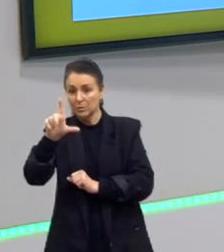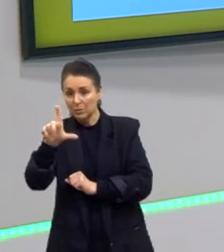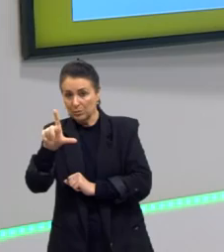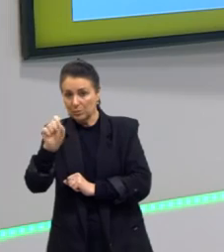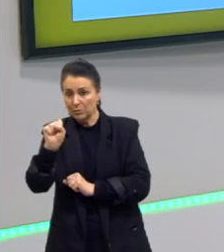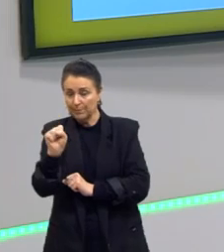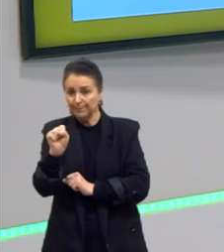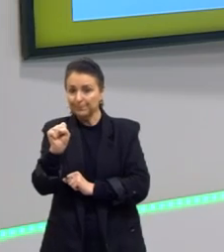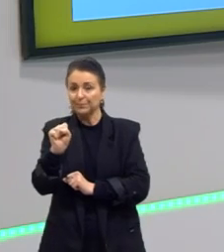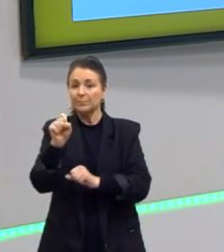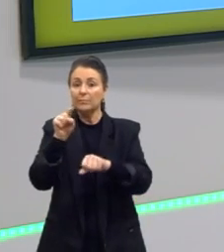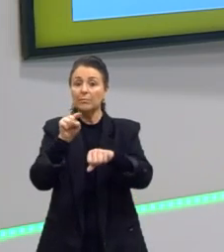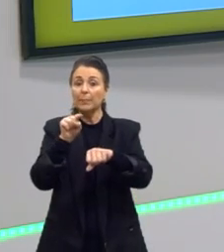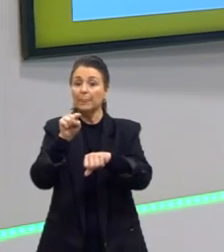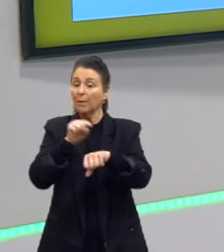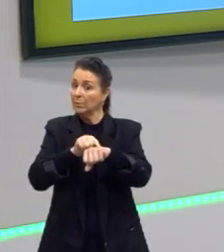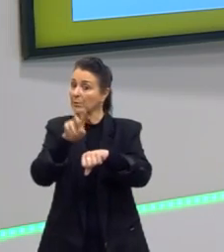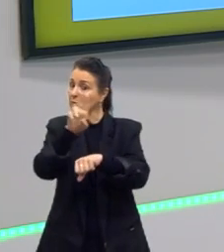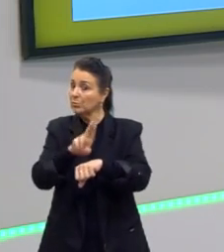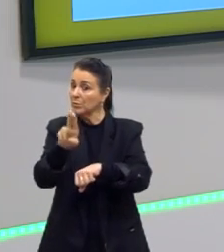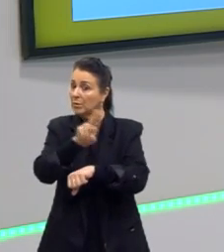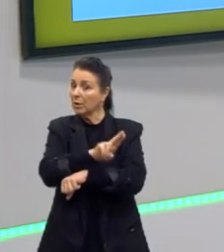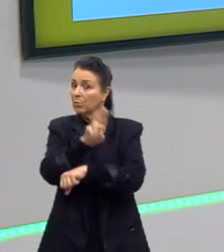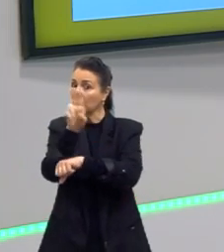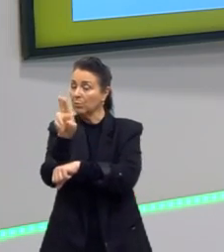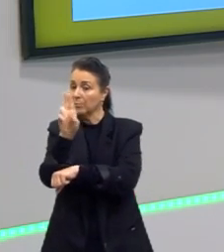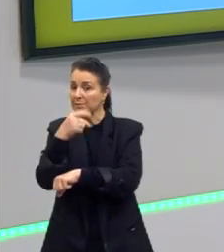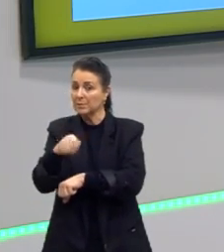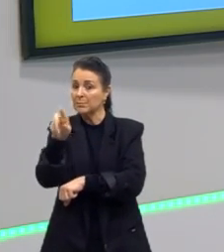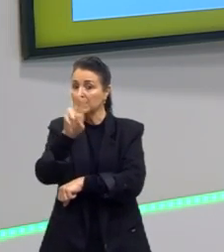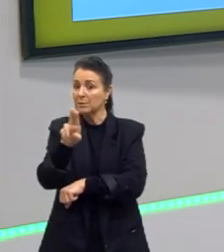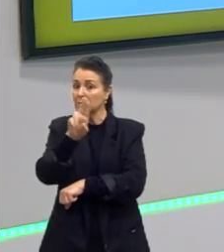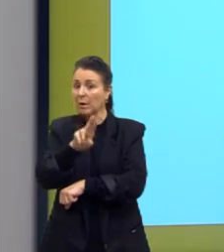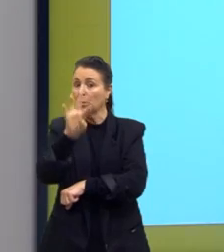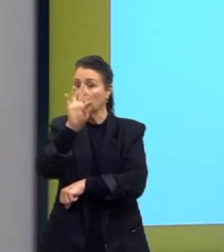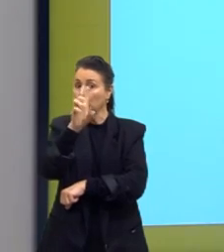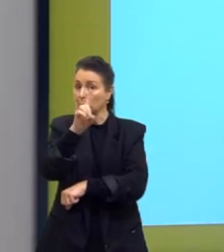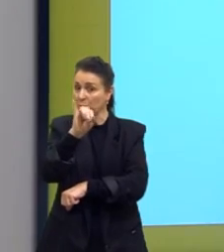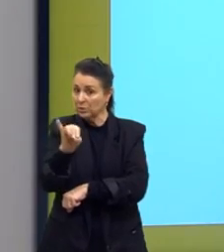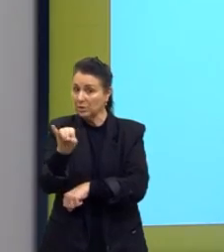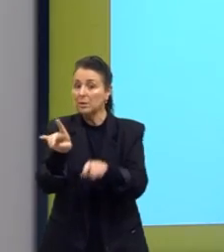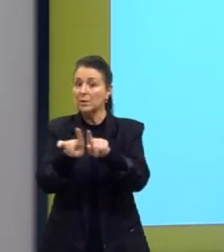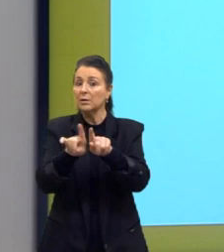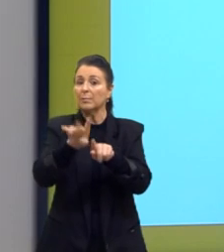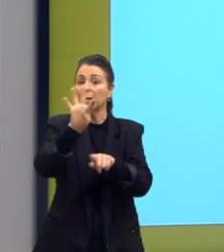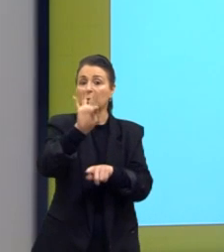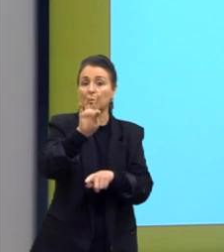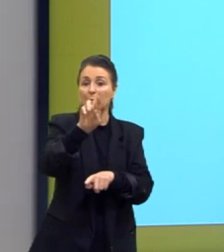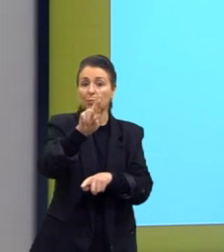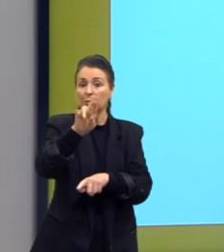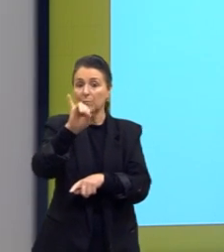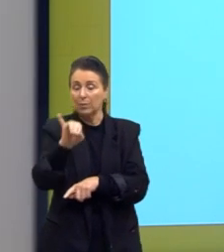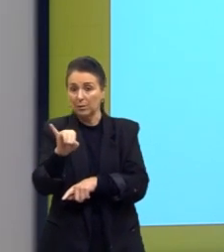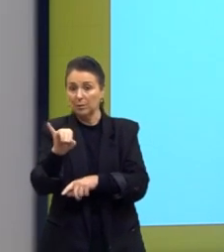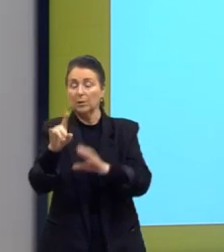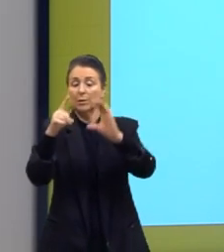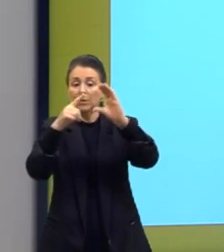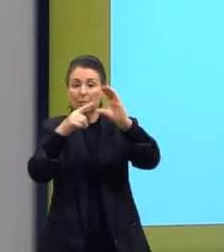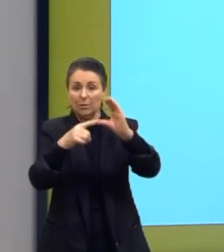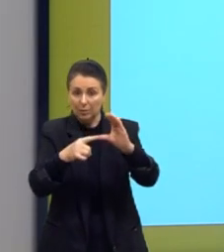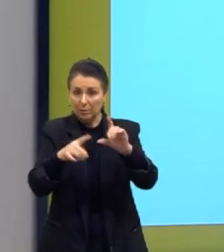Então, na hora de dar nome, eu tenho que utilizar o DI e o TRI, tá? Quando repete a mesma ramificação.